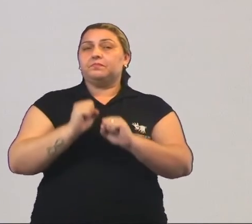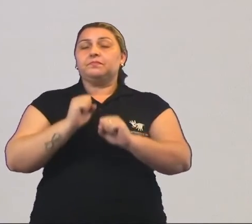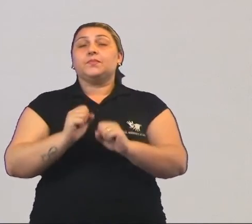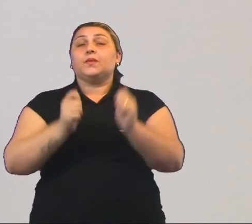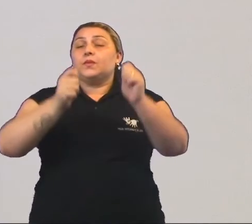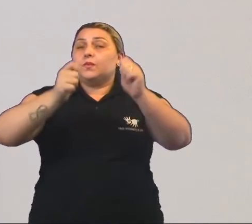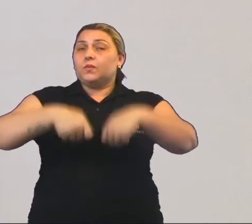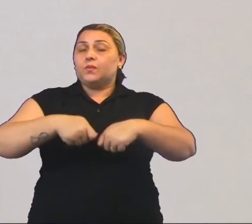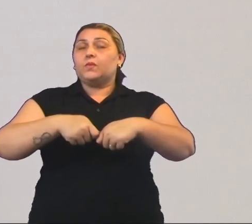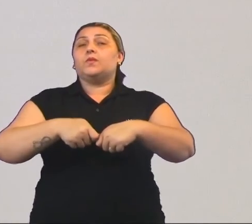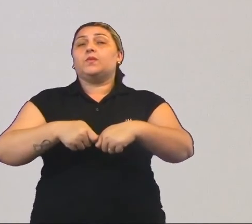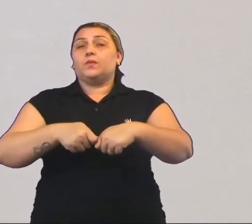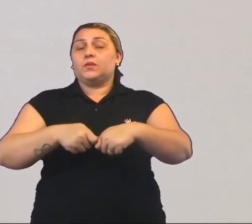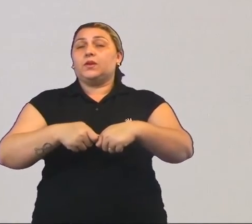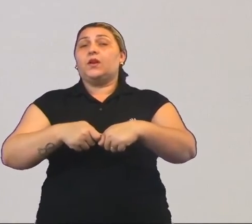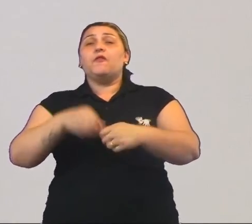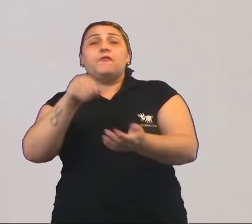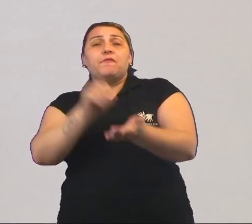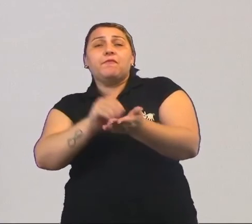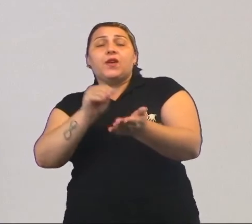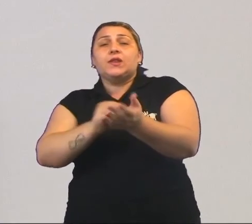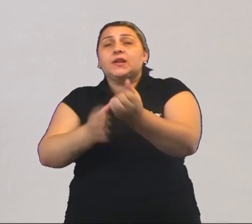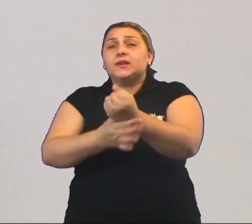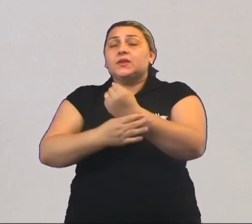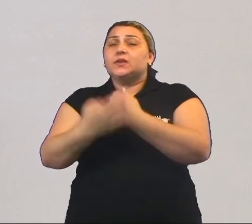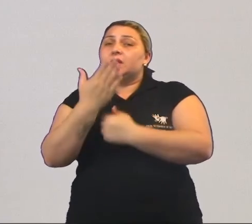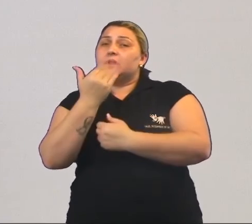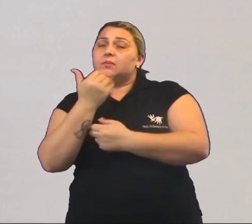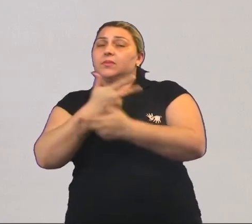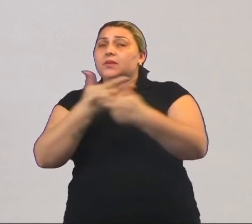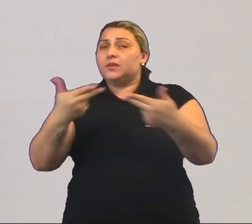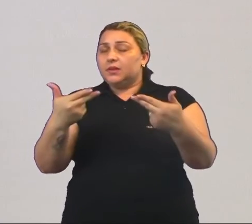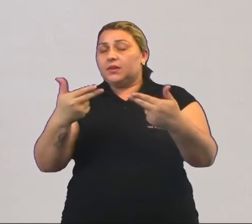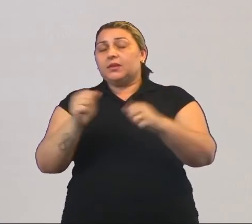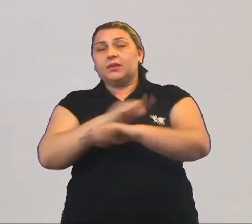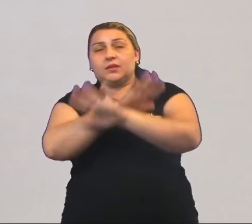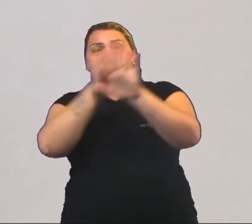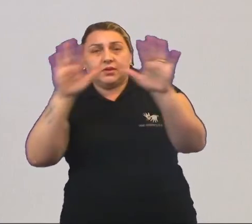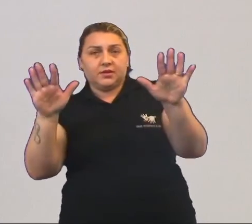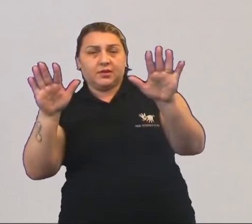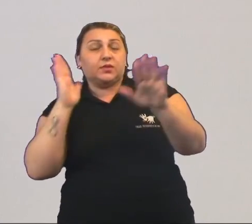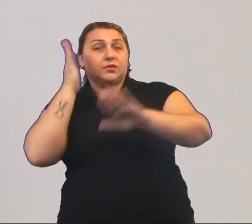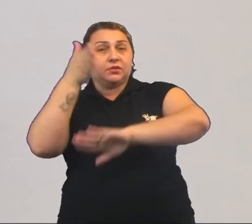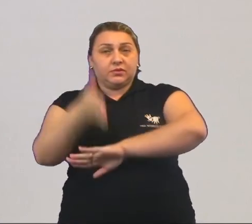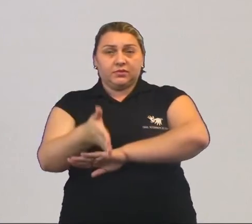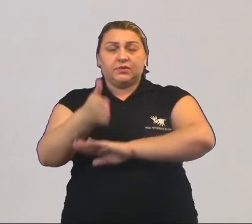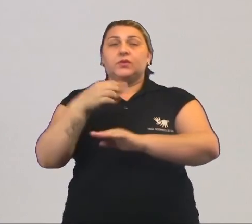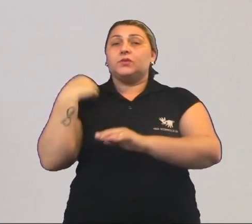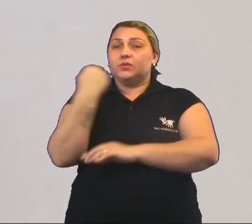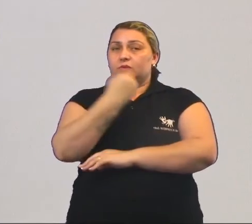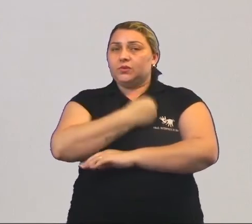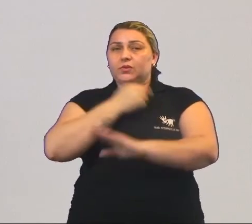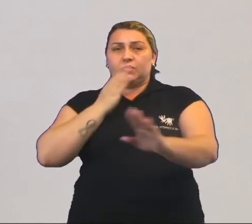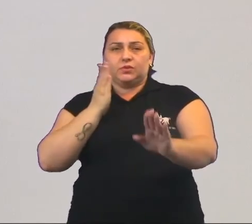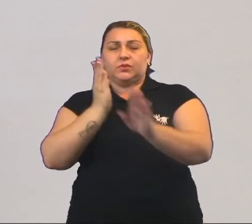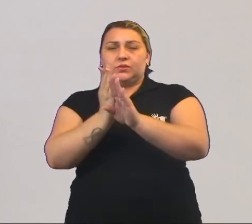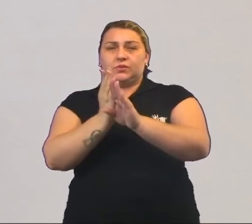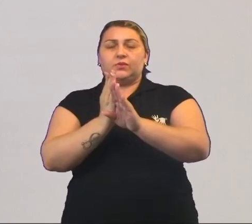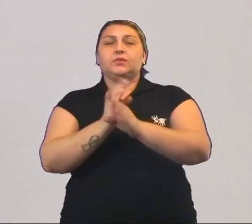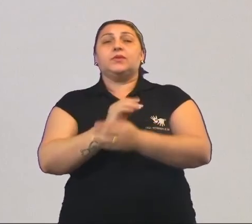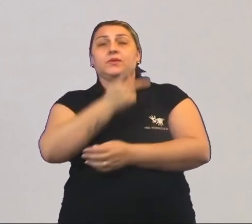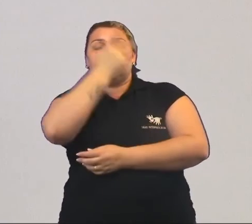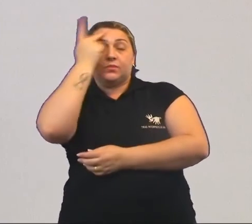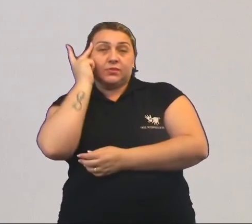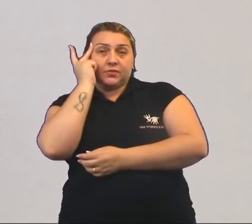em uma condição de insegurança alimentar. É claro que, de uma forma mais direta, nós identificamos